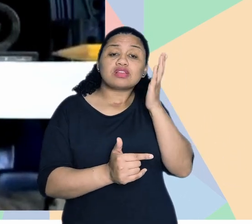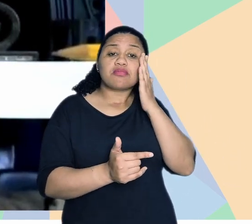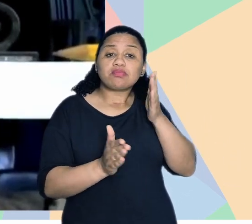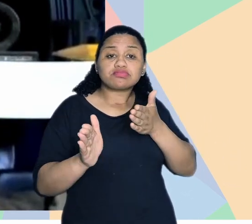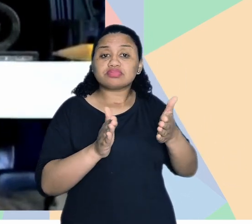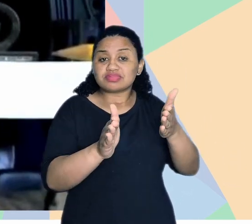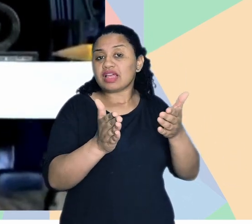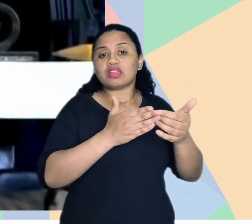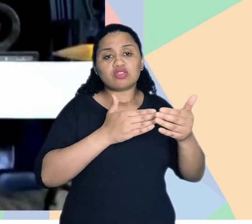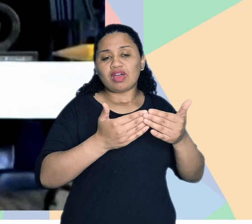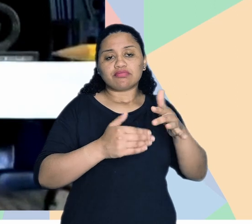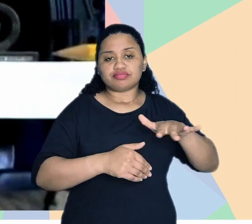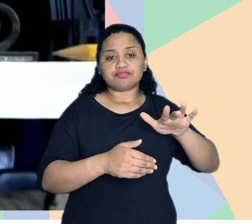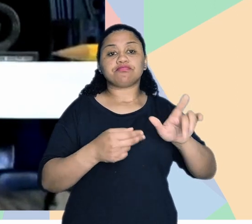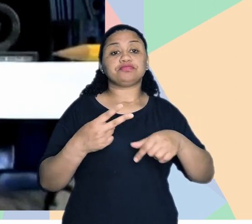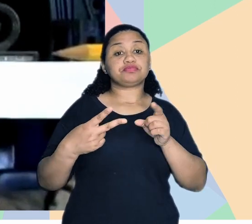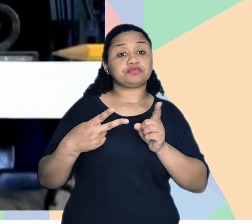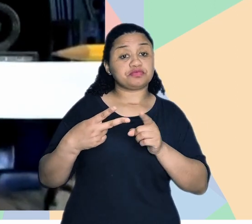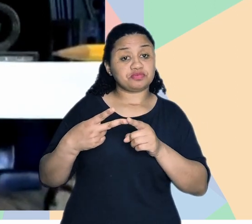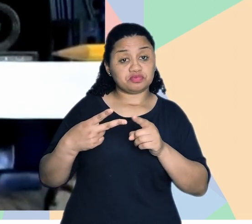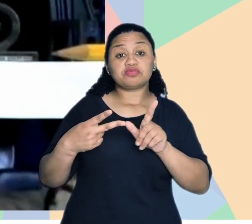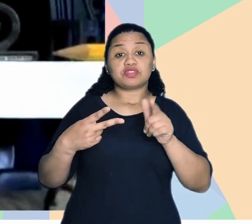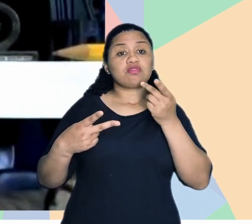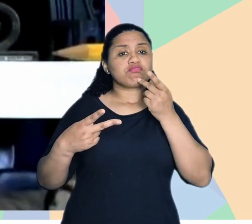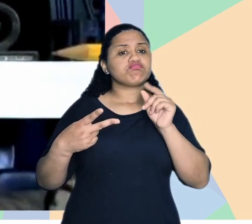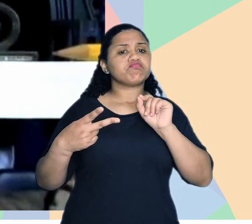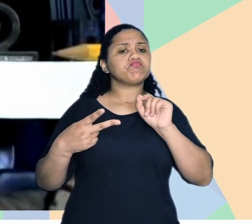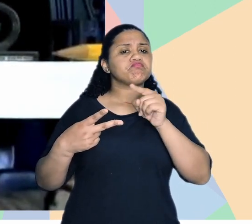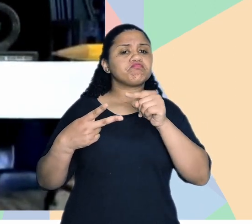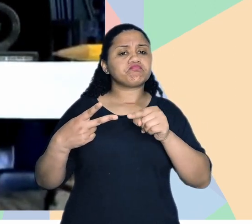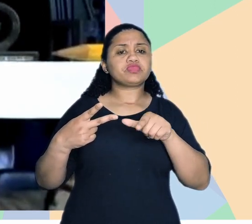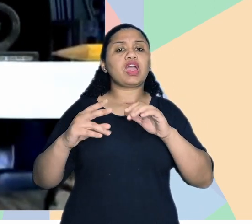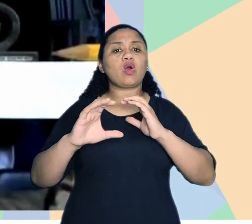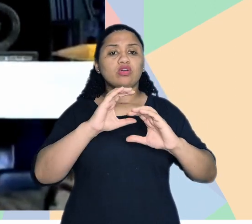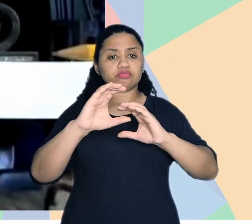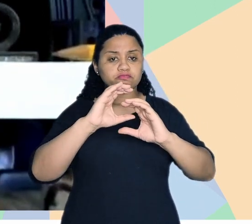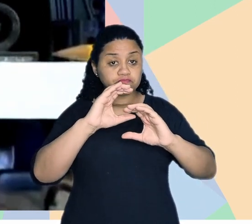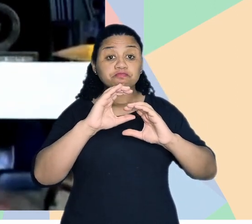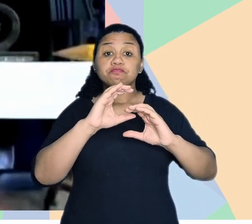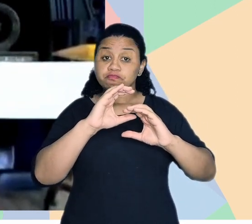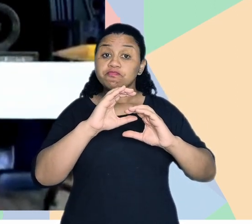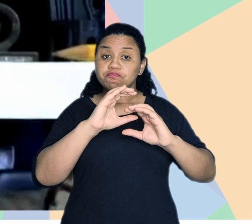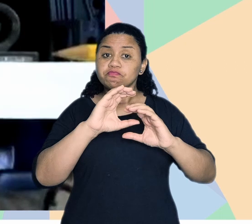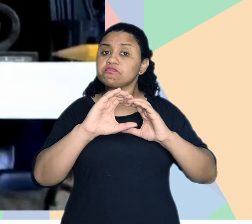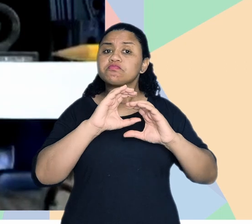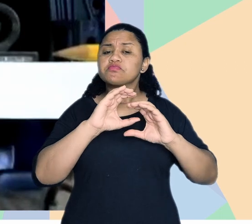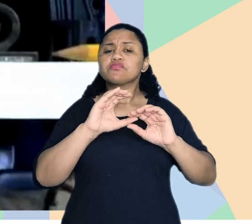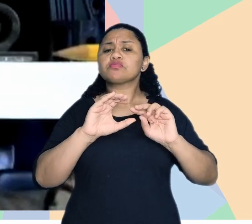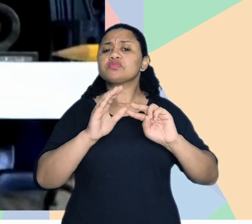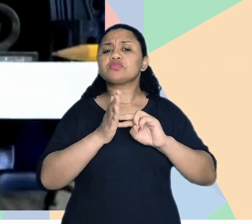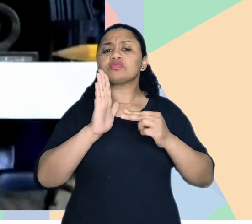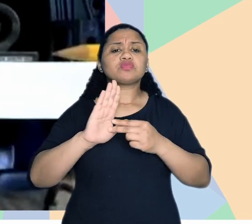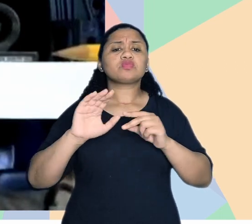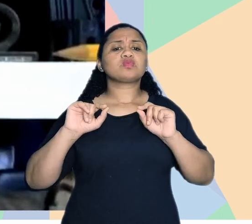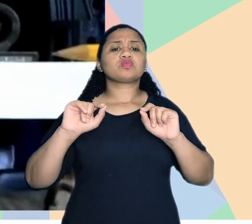independente das suas condições. O segundo componente que elas elencam é o de comunicação. Então, o que